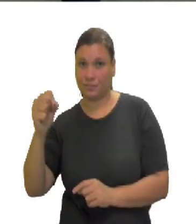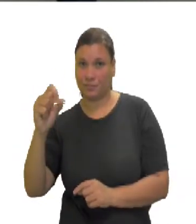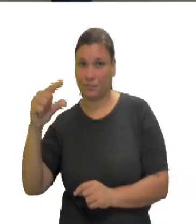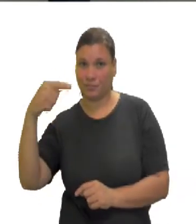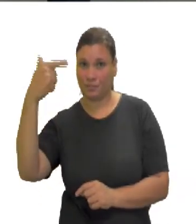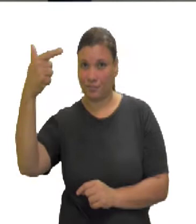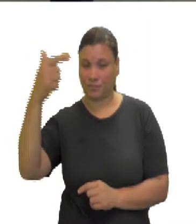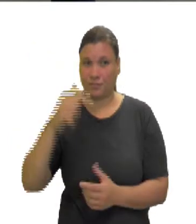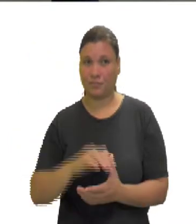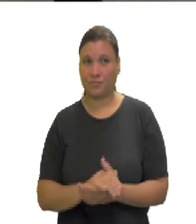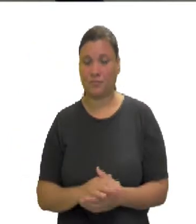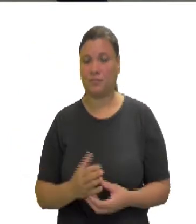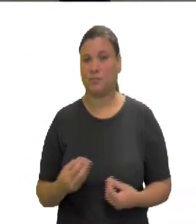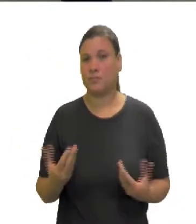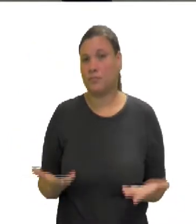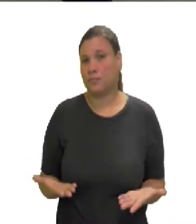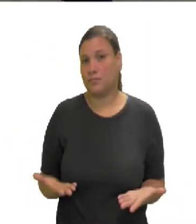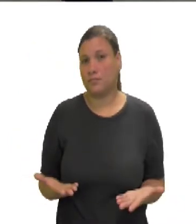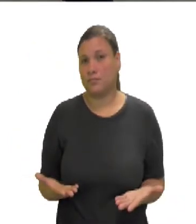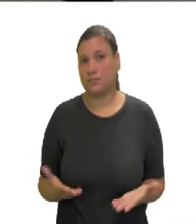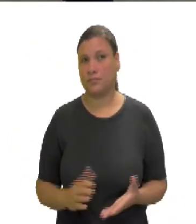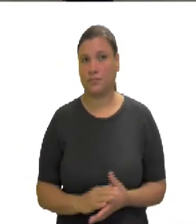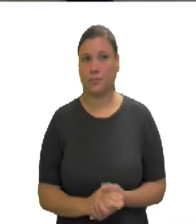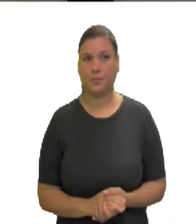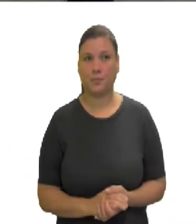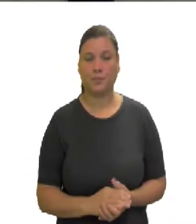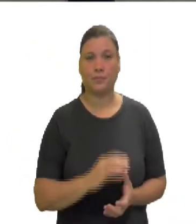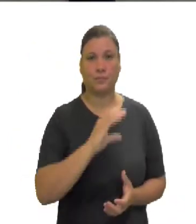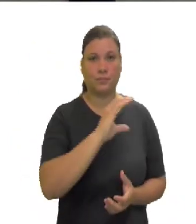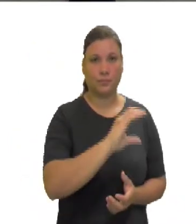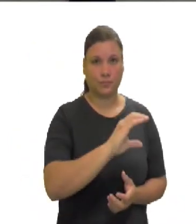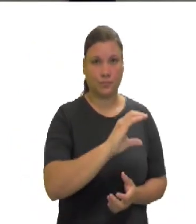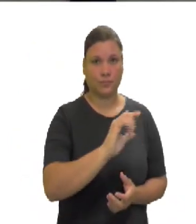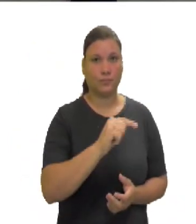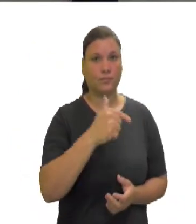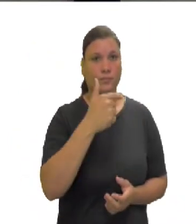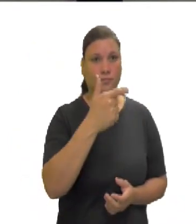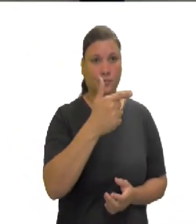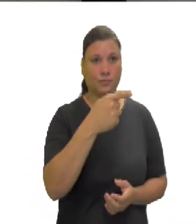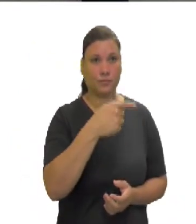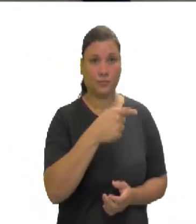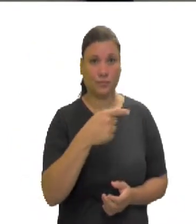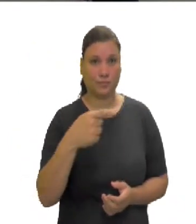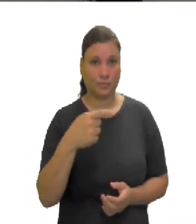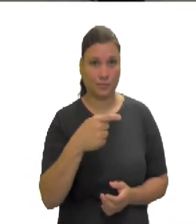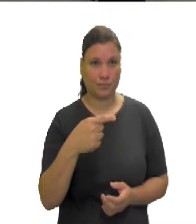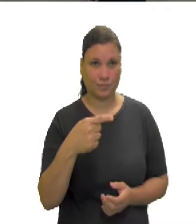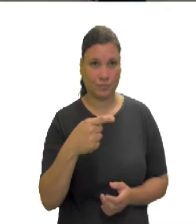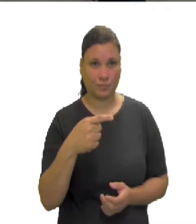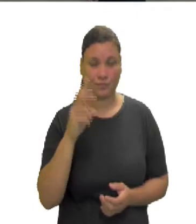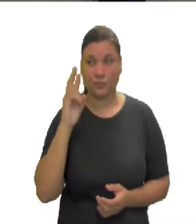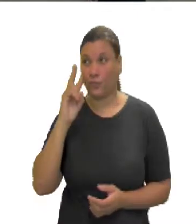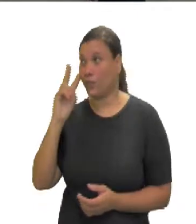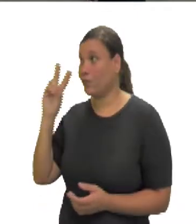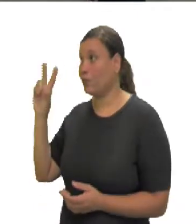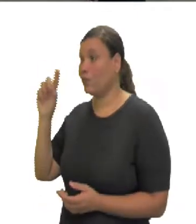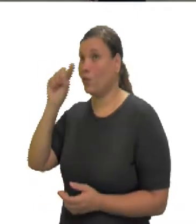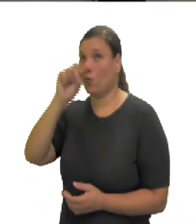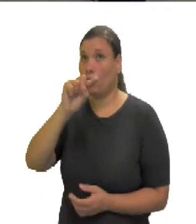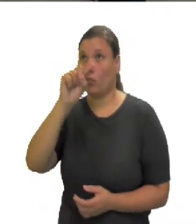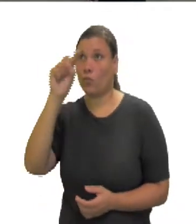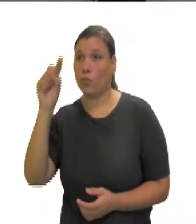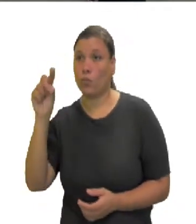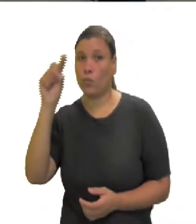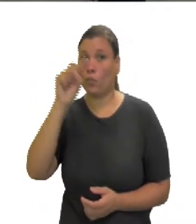Resolvendo eu tenho, C ao quadrado, menos C vezes 8,